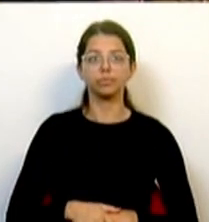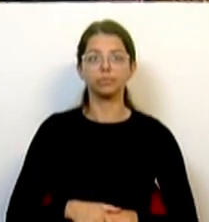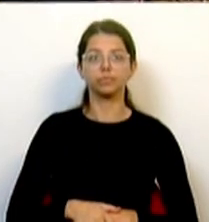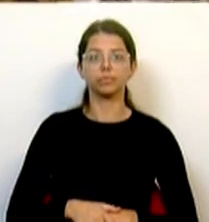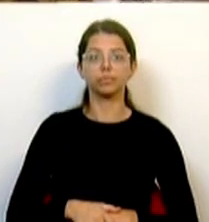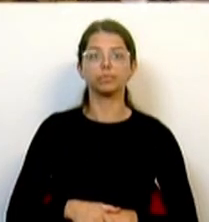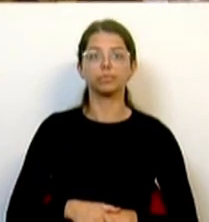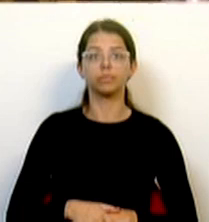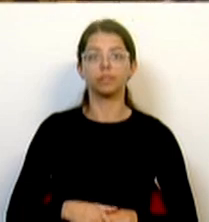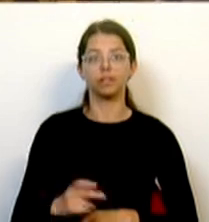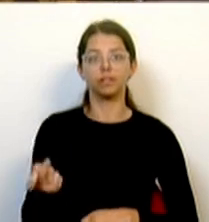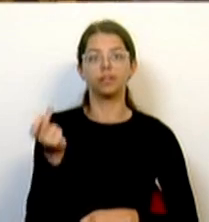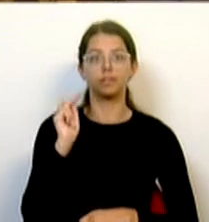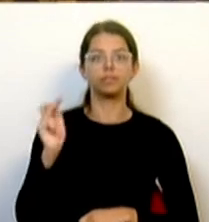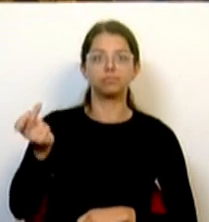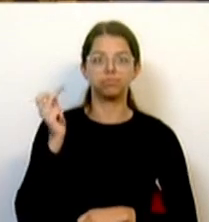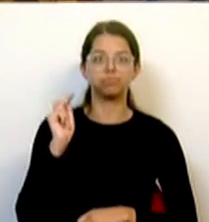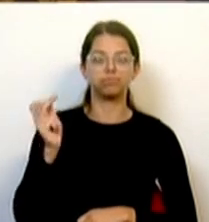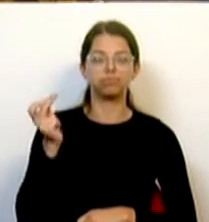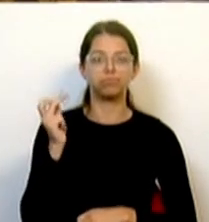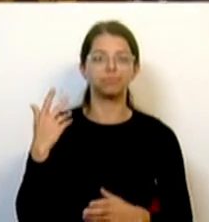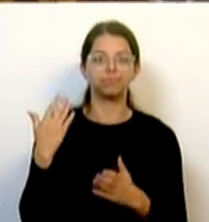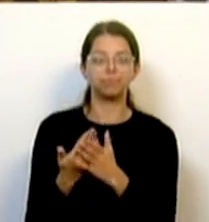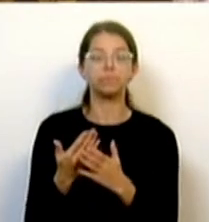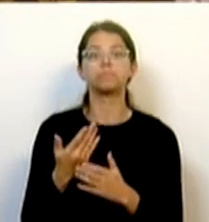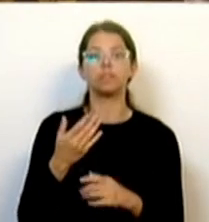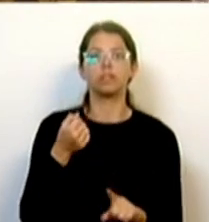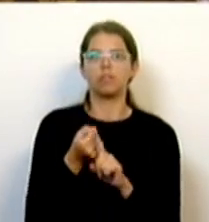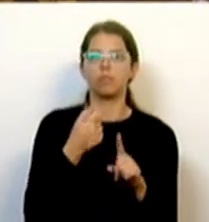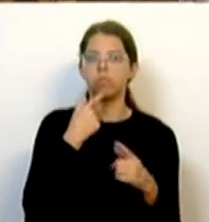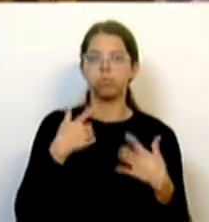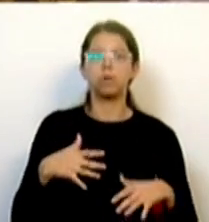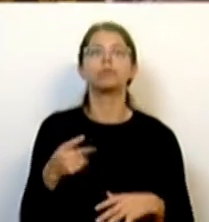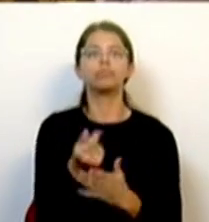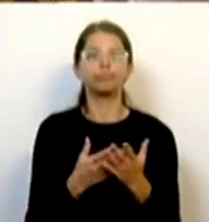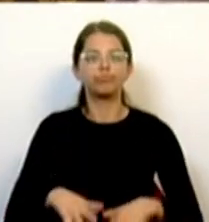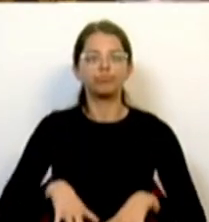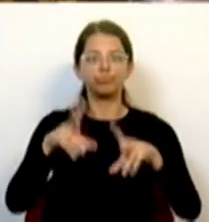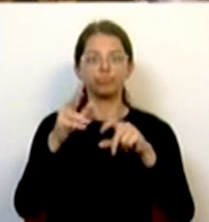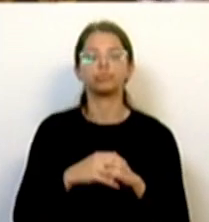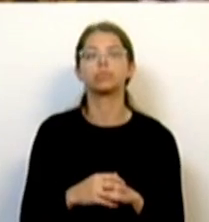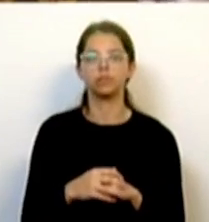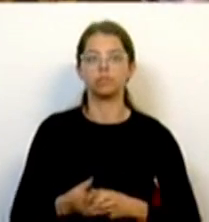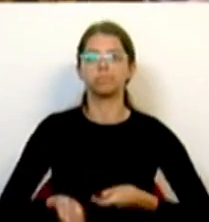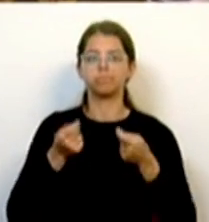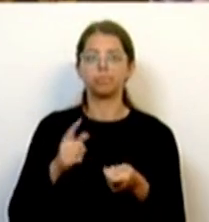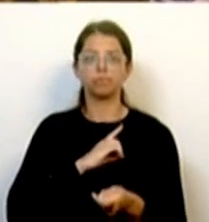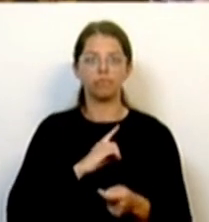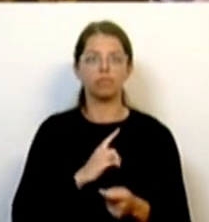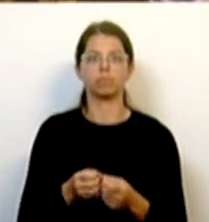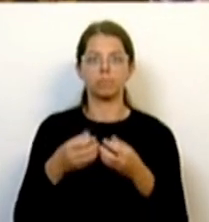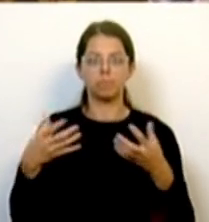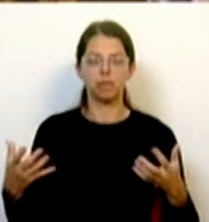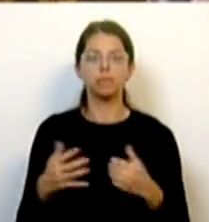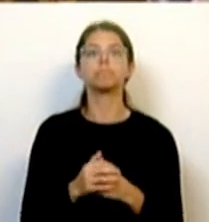Ao longo dos últimos anos tivemos novos desafios, maior crescimento económico, um aumento do investimento privado, o sucesso dos